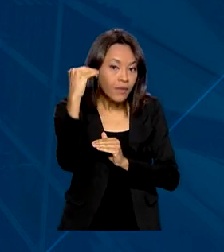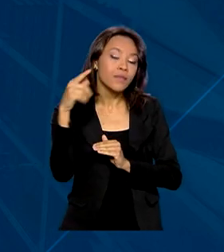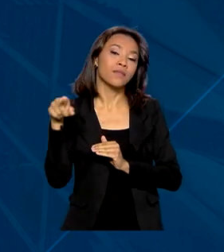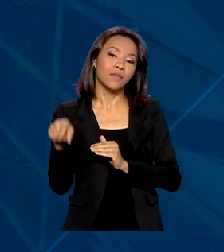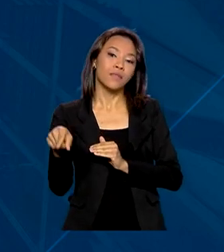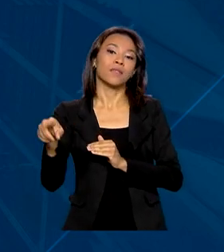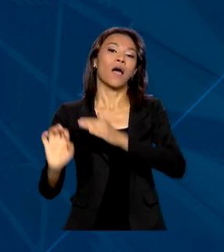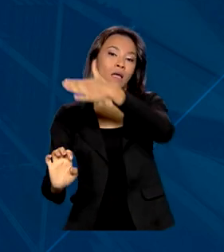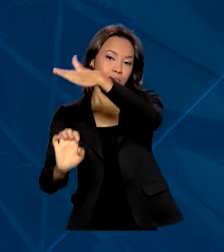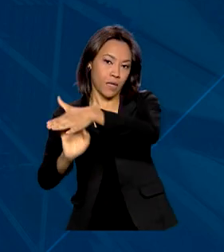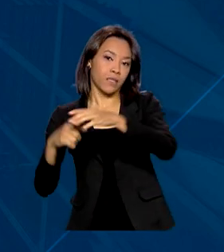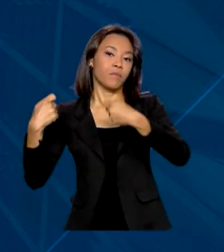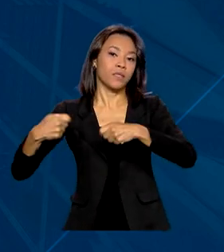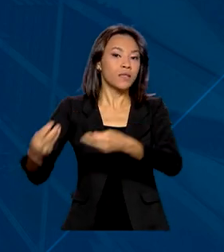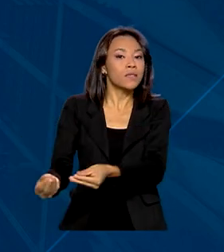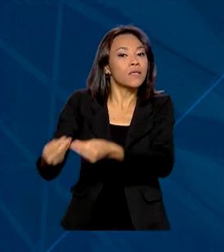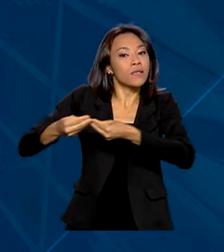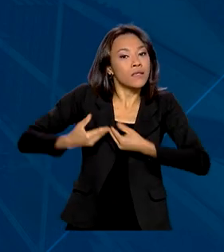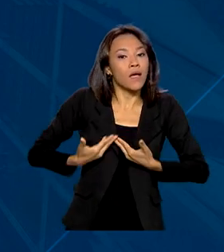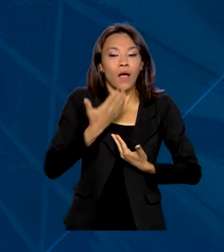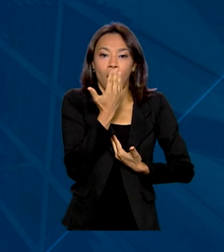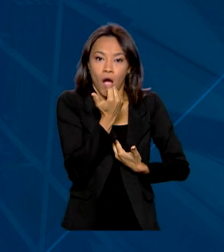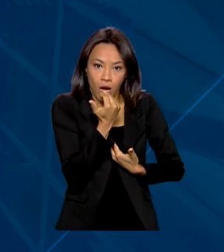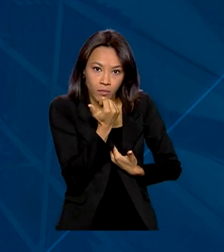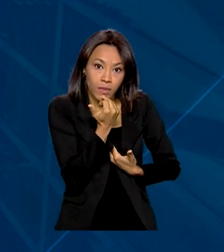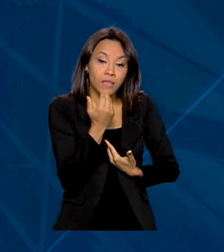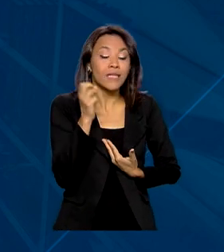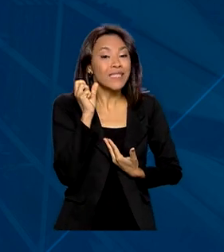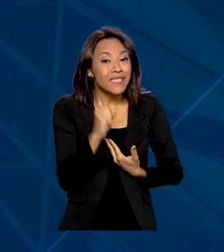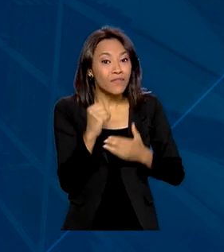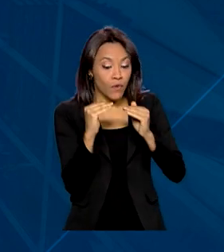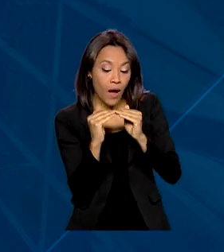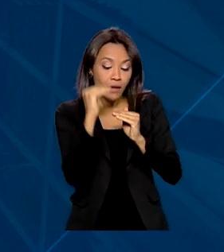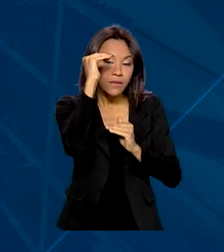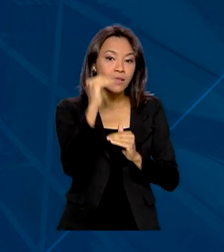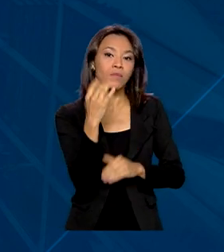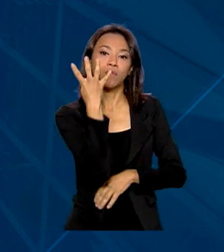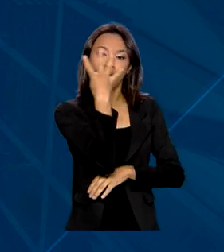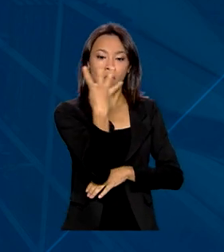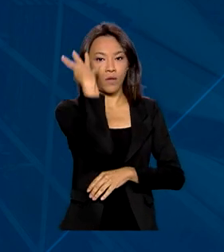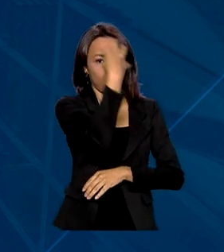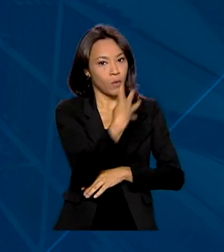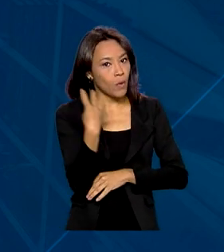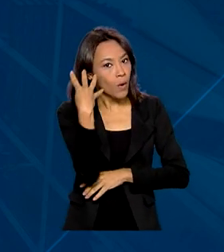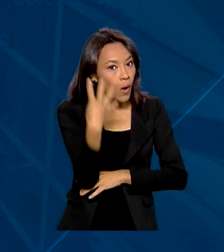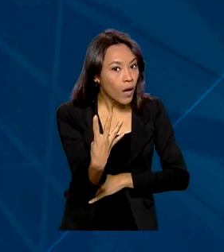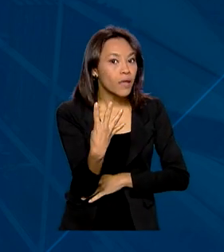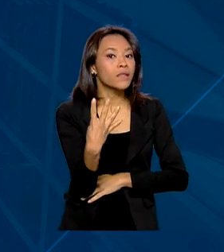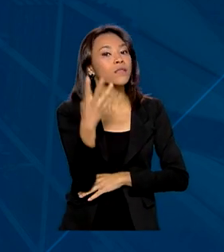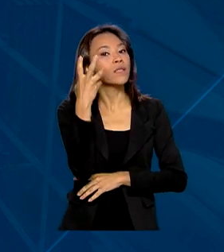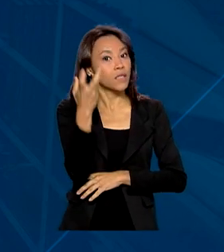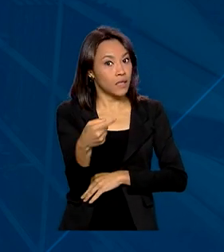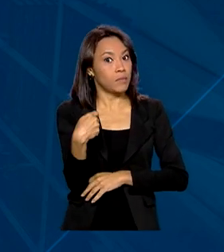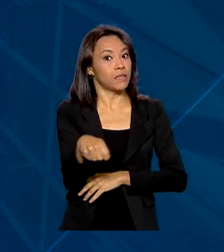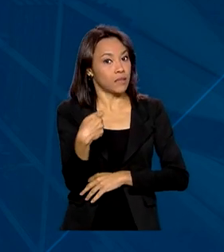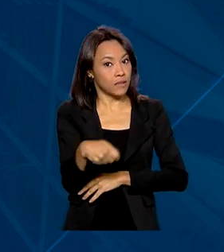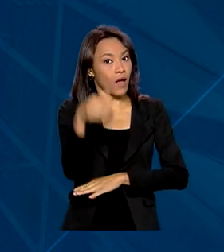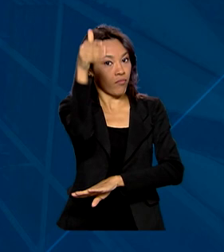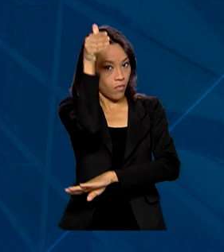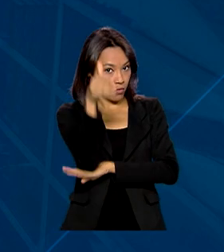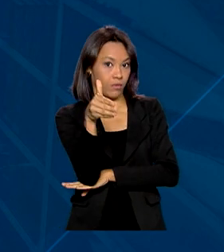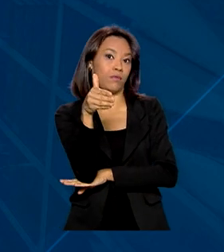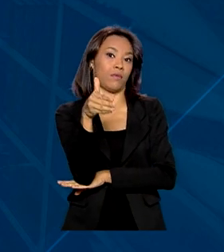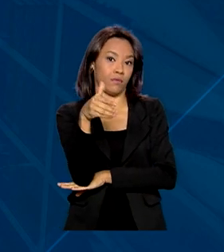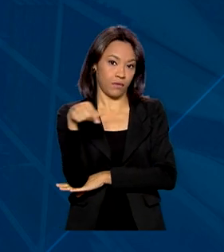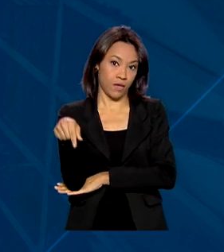providenciar a alimentação do passageiro e se for superior a quatro horas e exigir pernoite, uma hospedagem